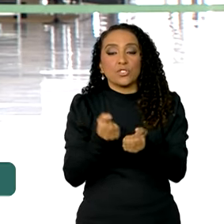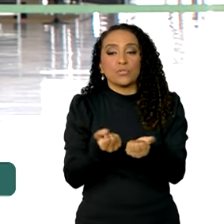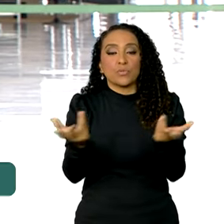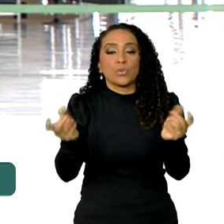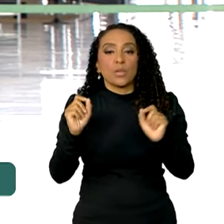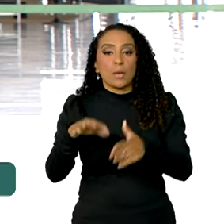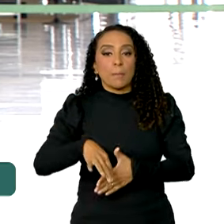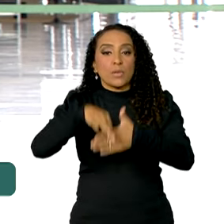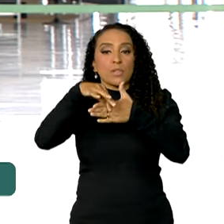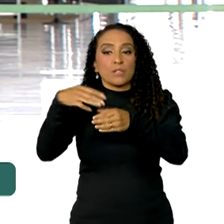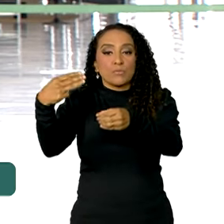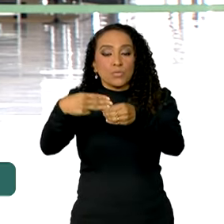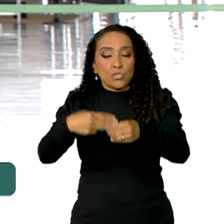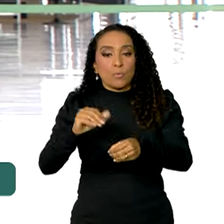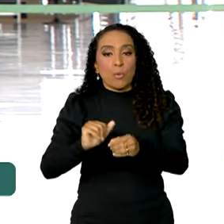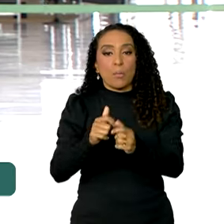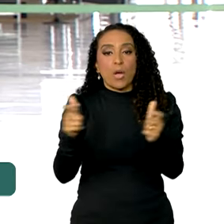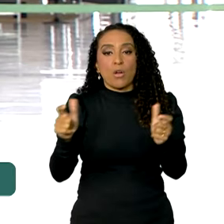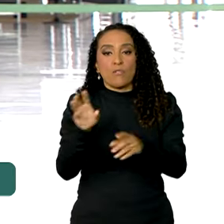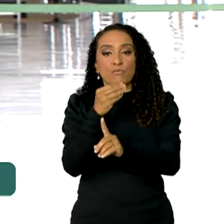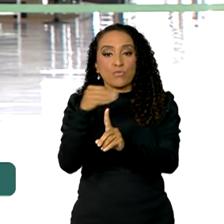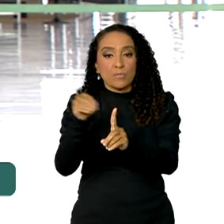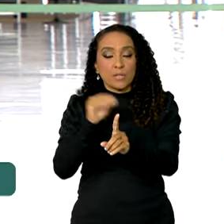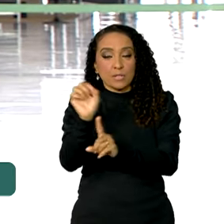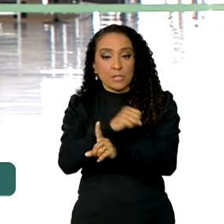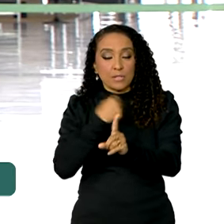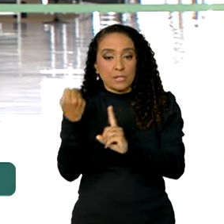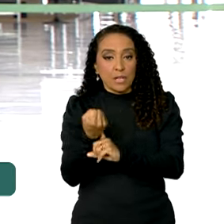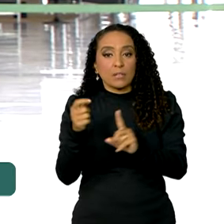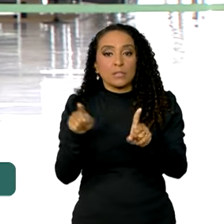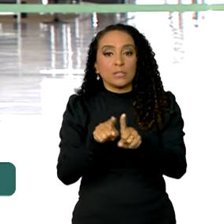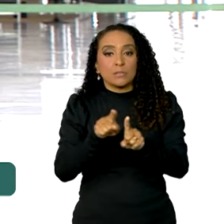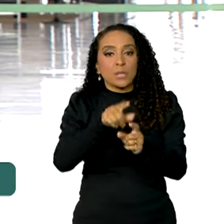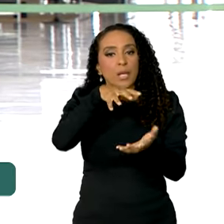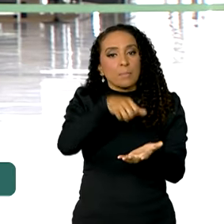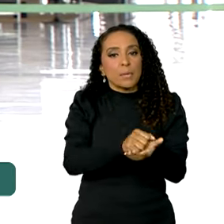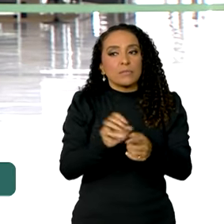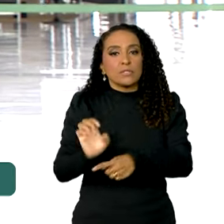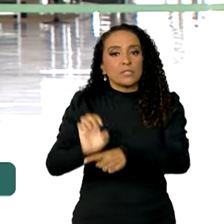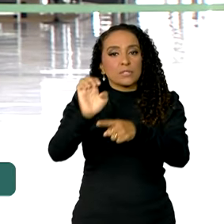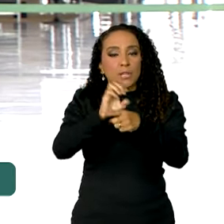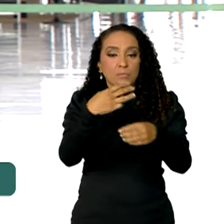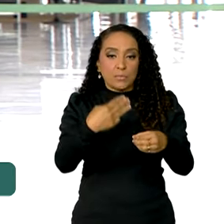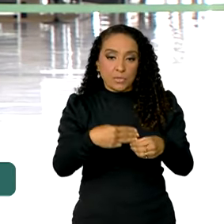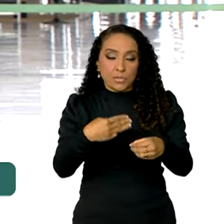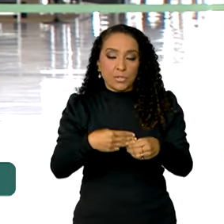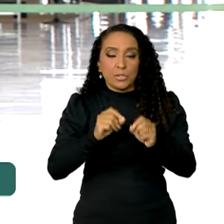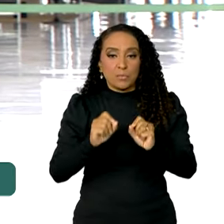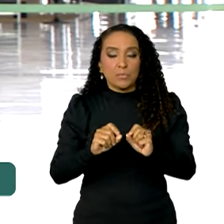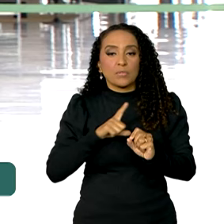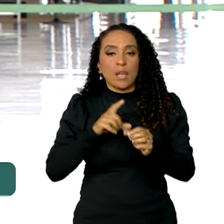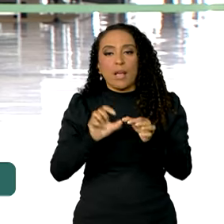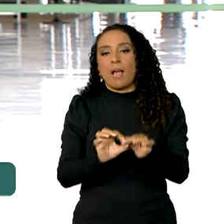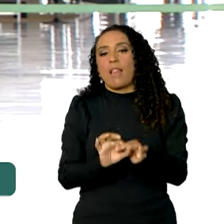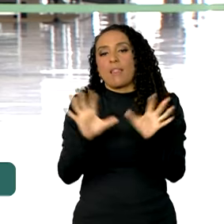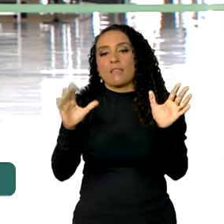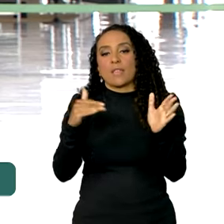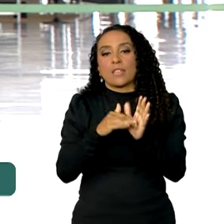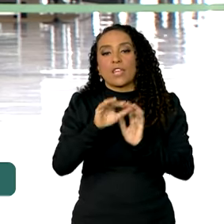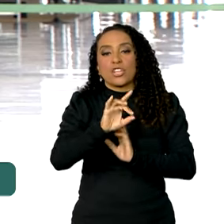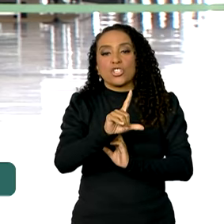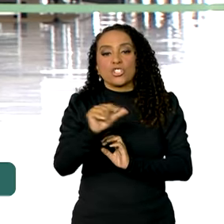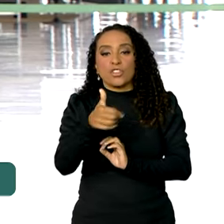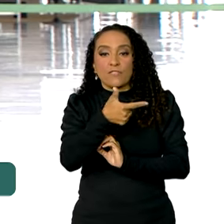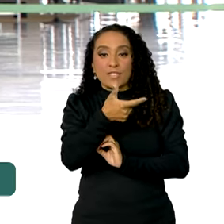priorizando aqueles municípios com maior vulnerabilidade social e adesões de estados e municípios estão abertas até o dia